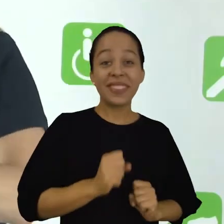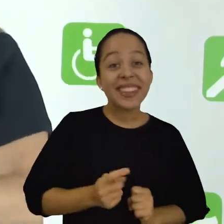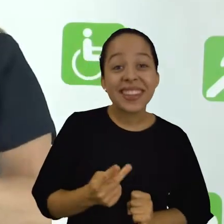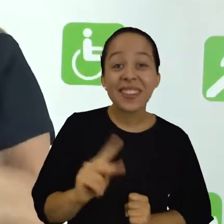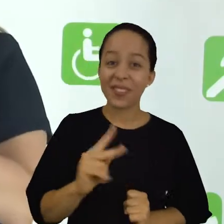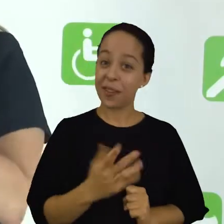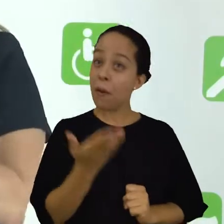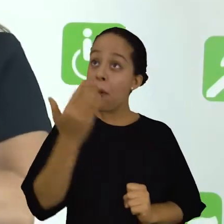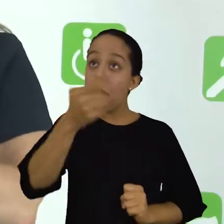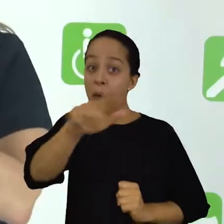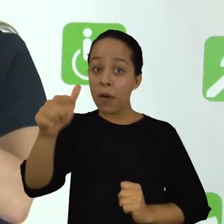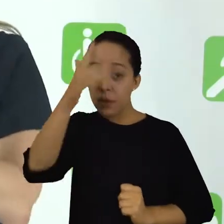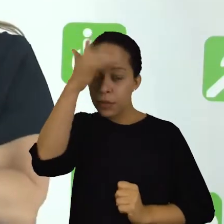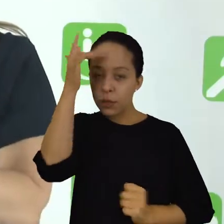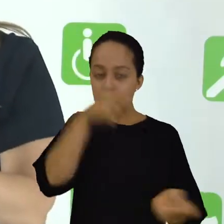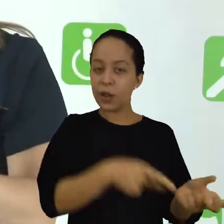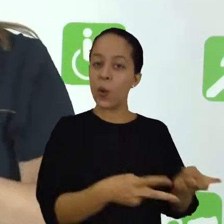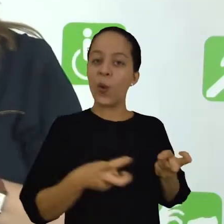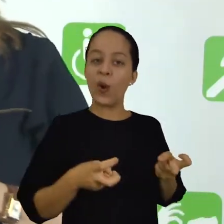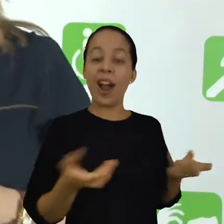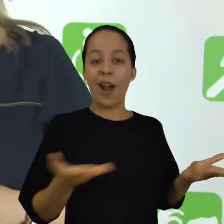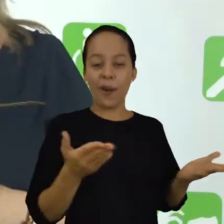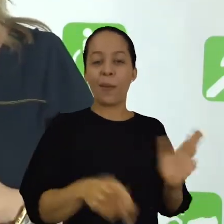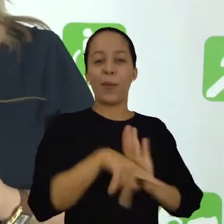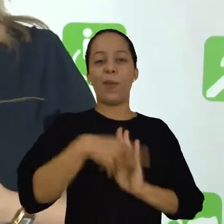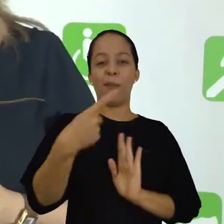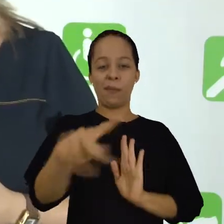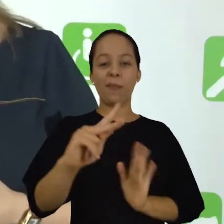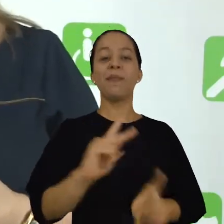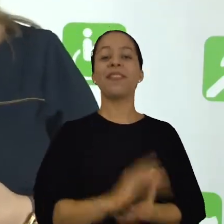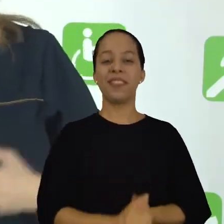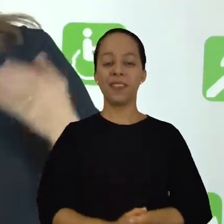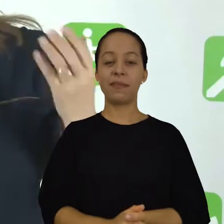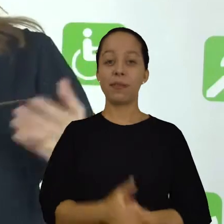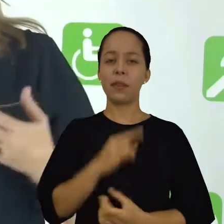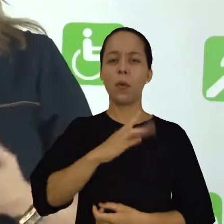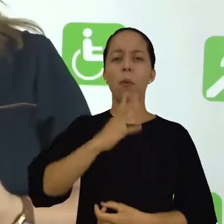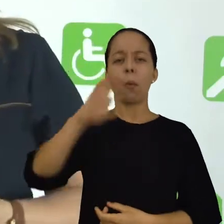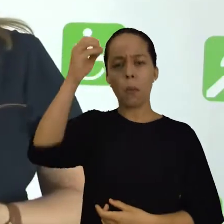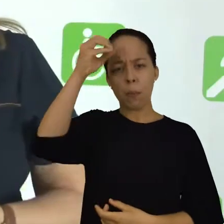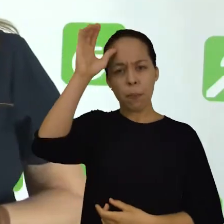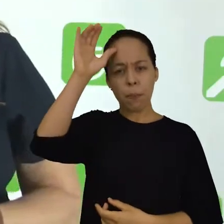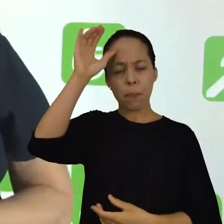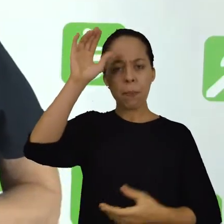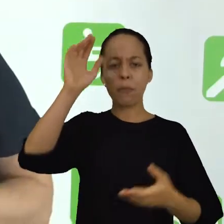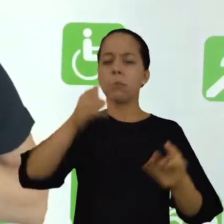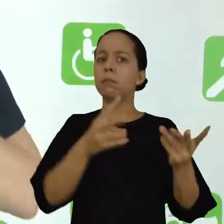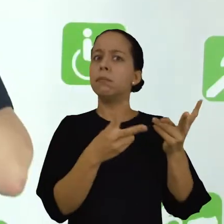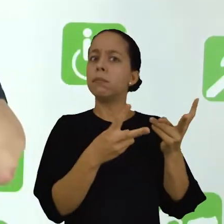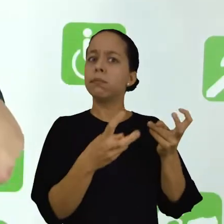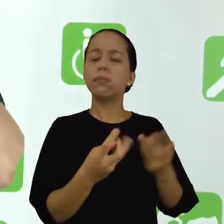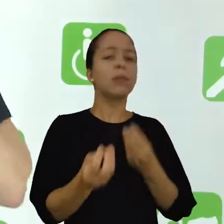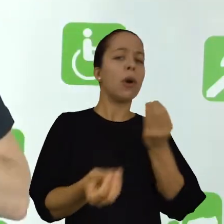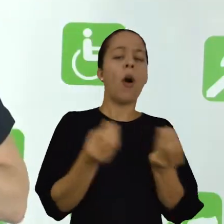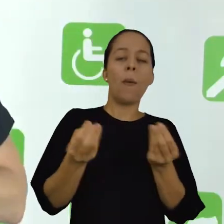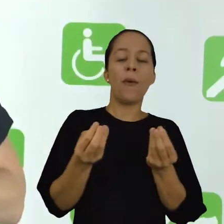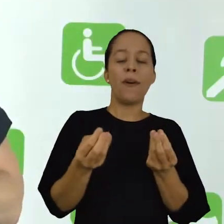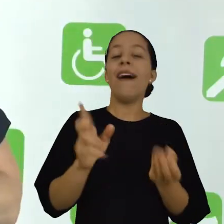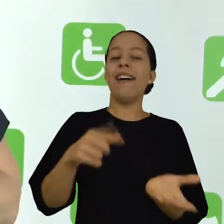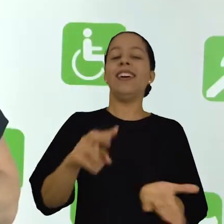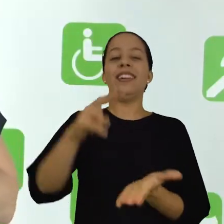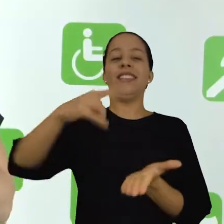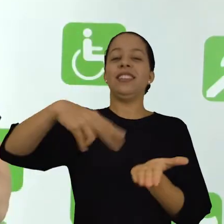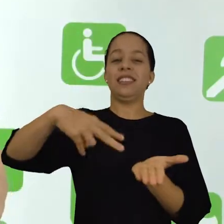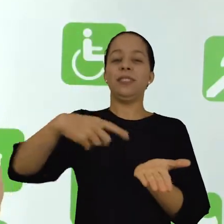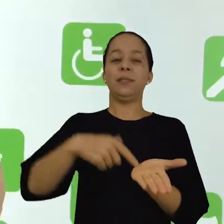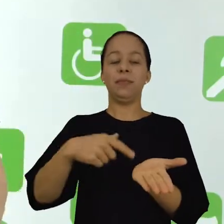pesquisado, adquirido por outros. A maioria dos conhecimentos, grande parte dos conhecimentos, ela é obtida através da leitura.